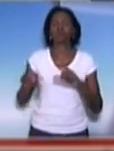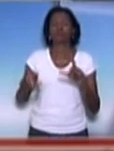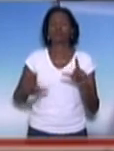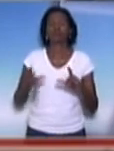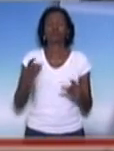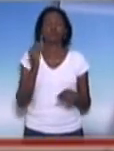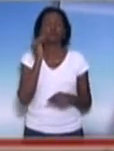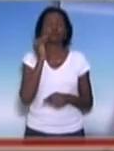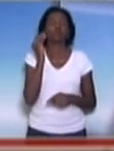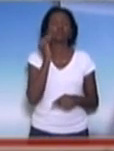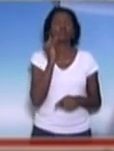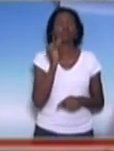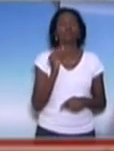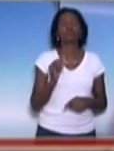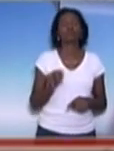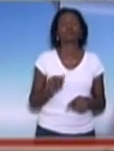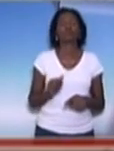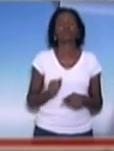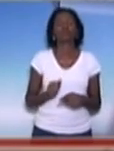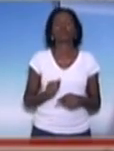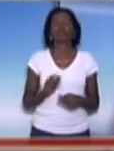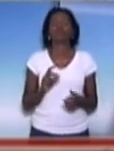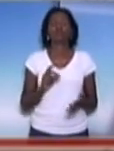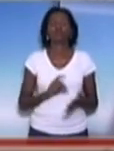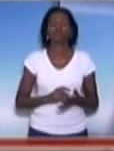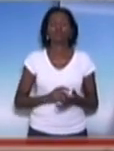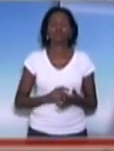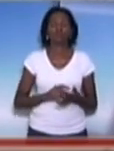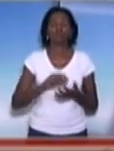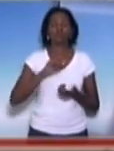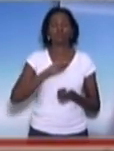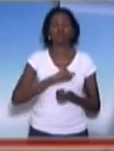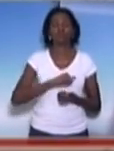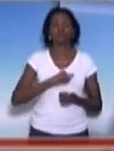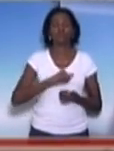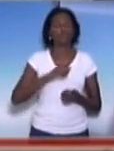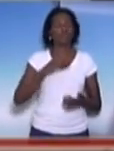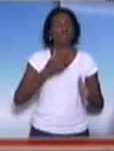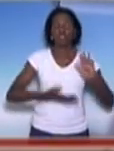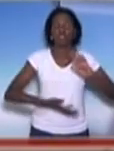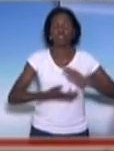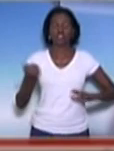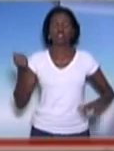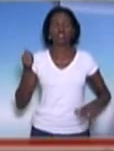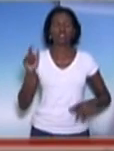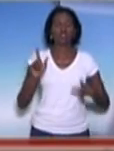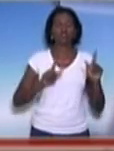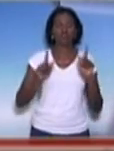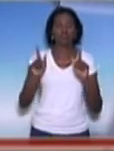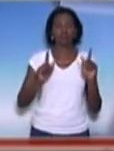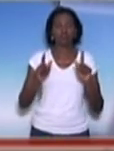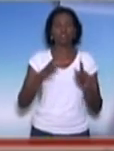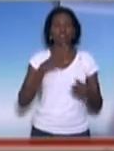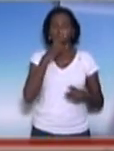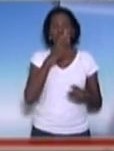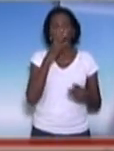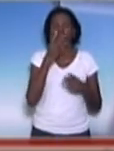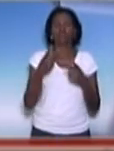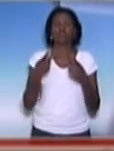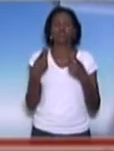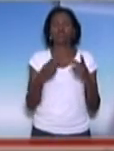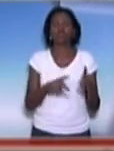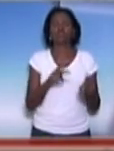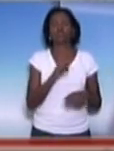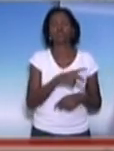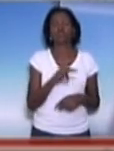tentando, na verdade, desqualificar esse movimento e criminalizar o movimento dos